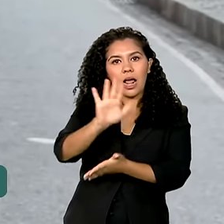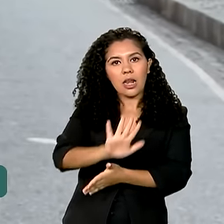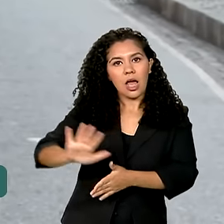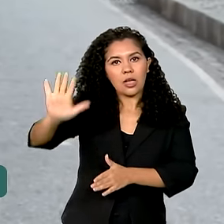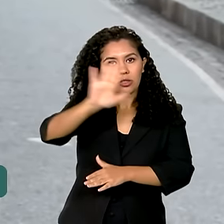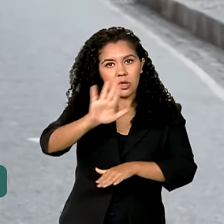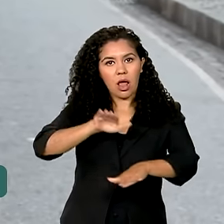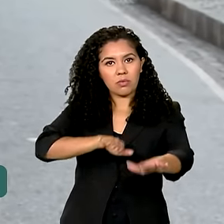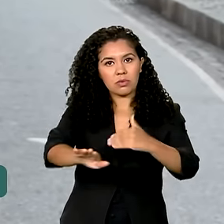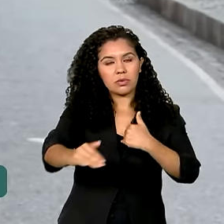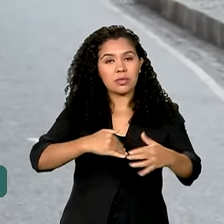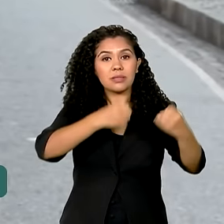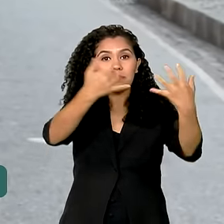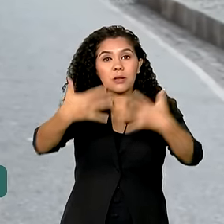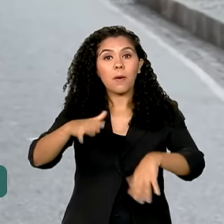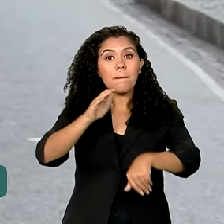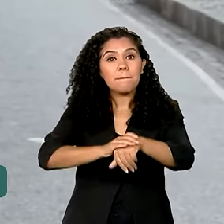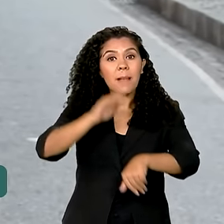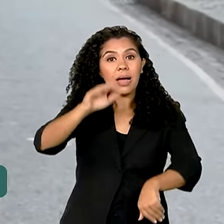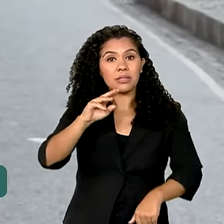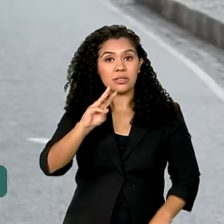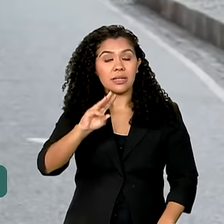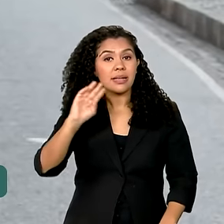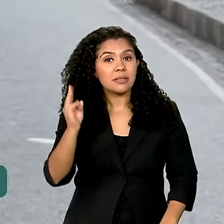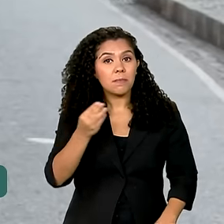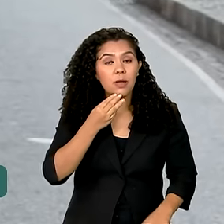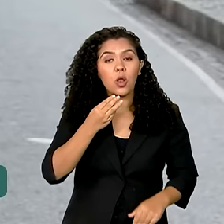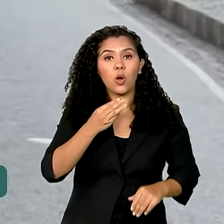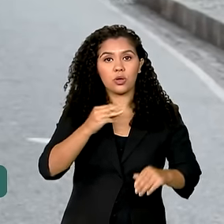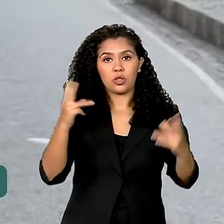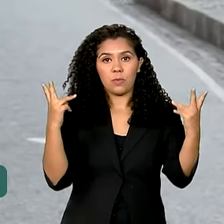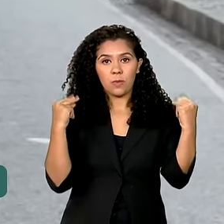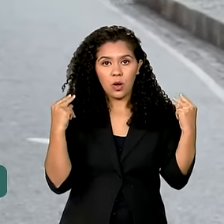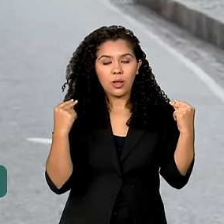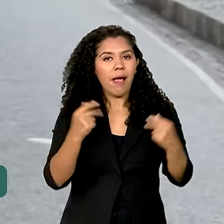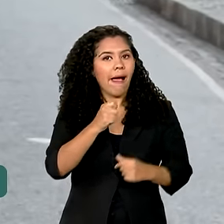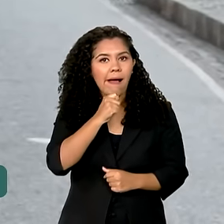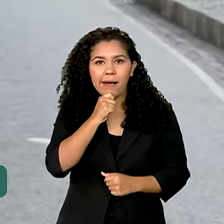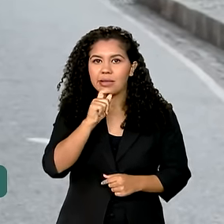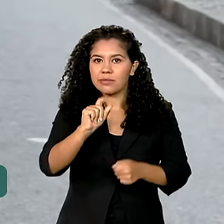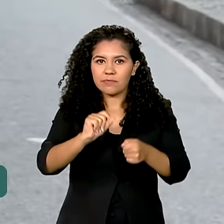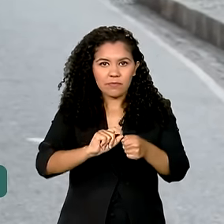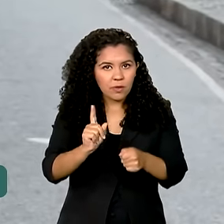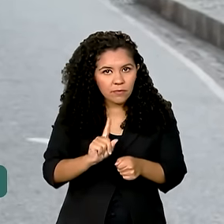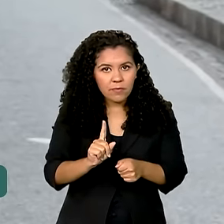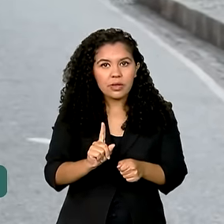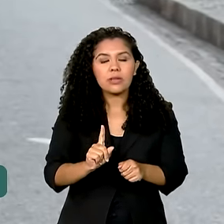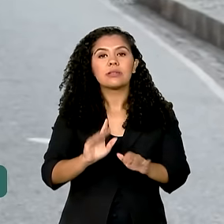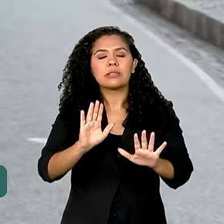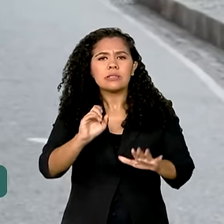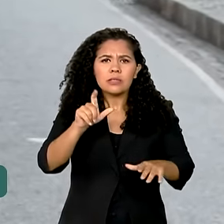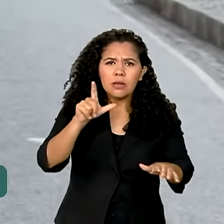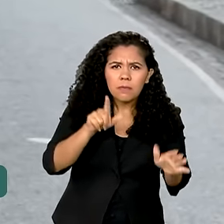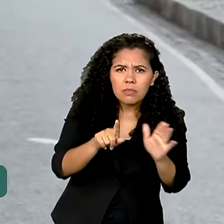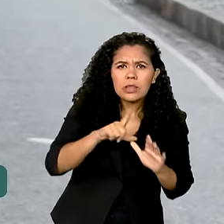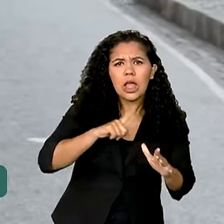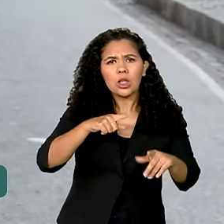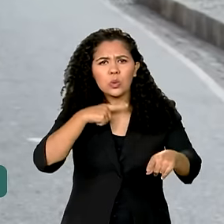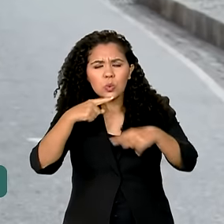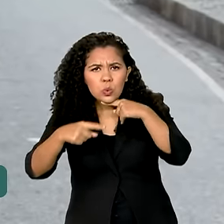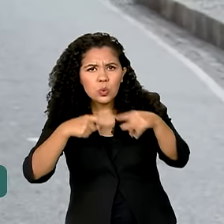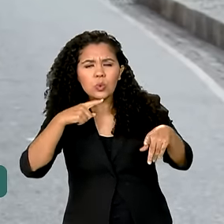mais de 3 milhões de motoristas que precisam fazer essa atualização ainda não tinham feito. E quem tiver dúvida se precisa